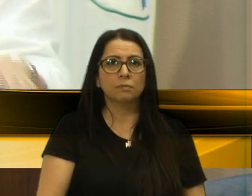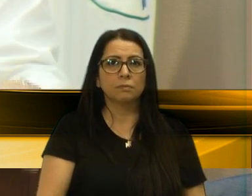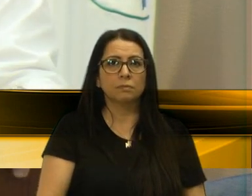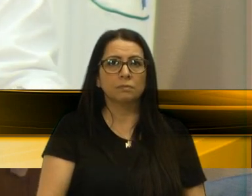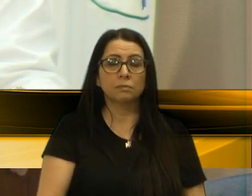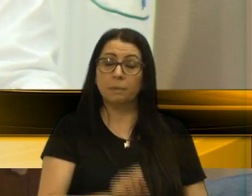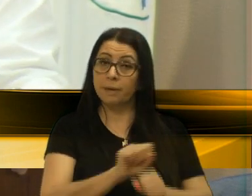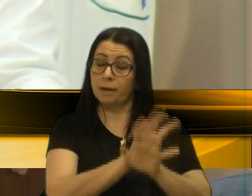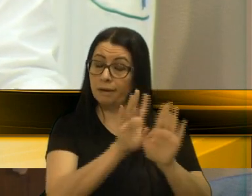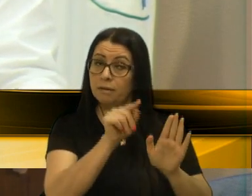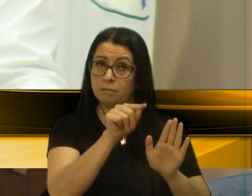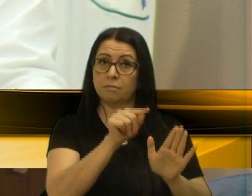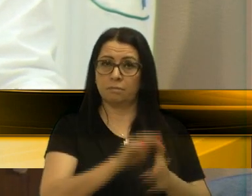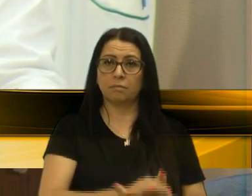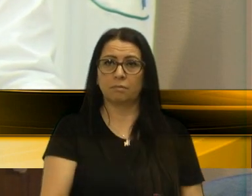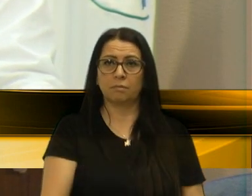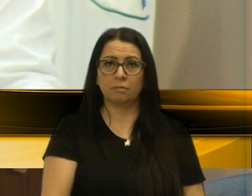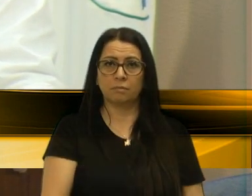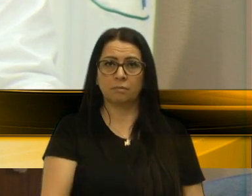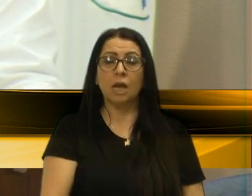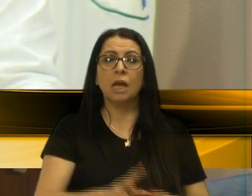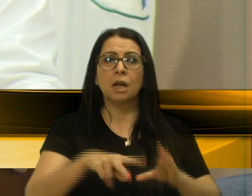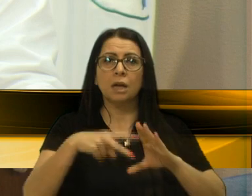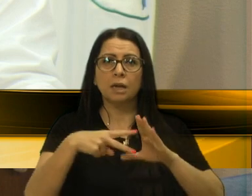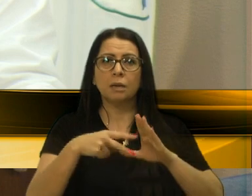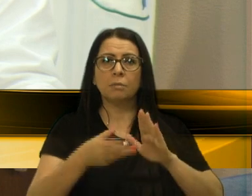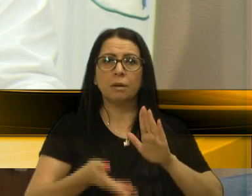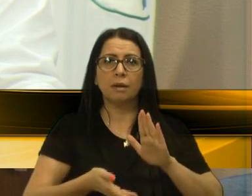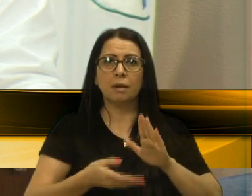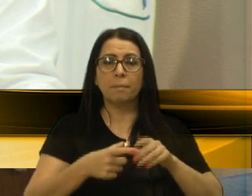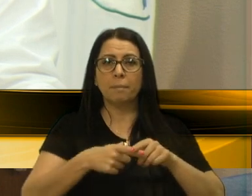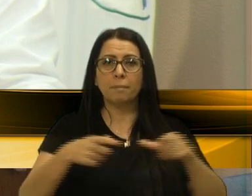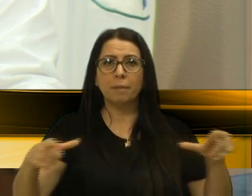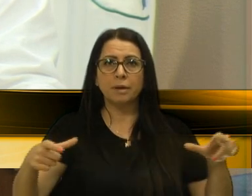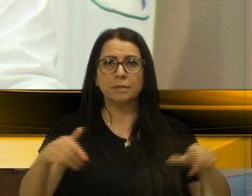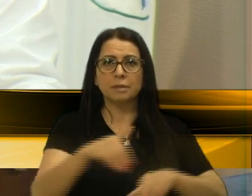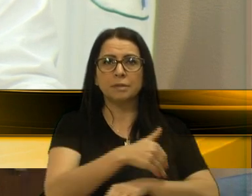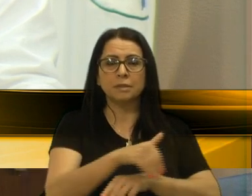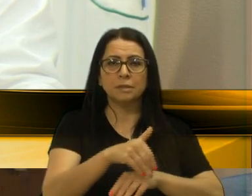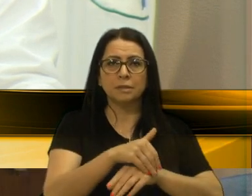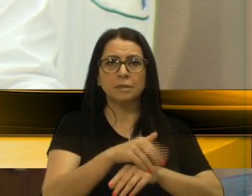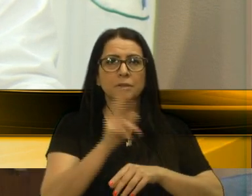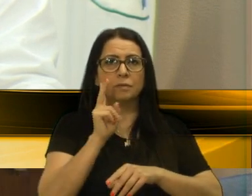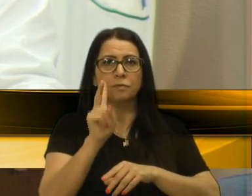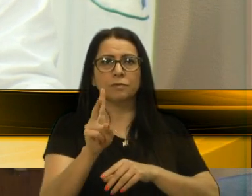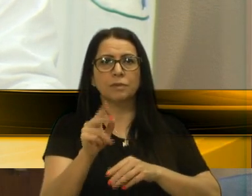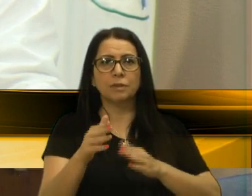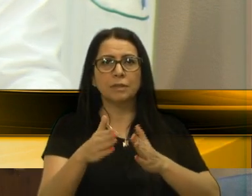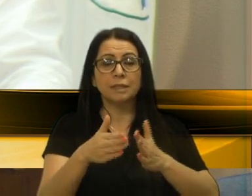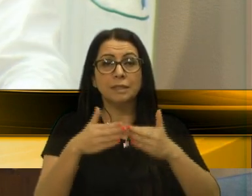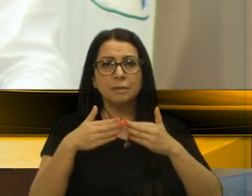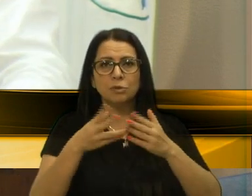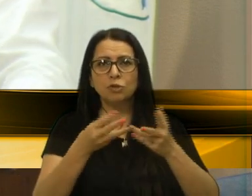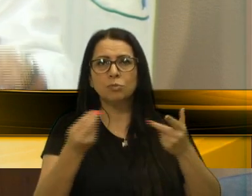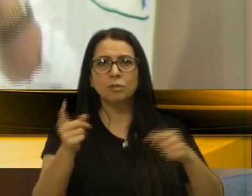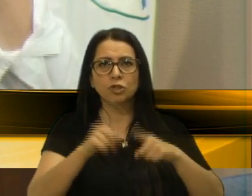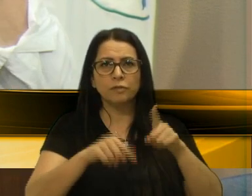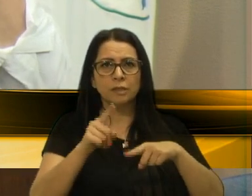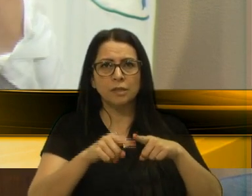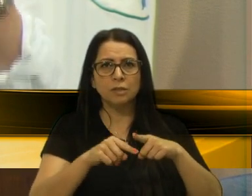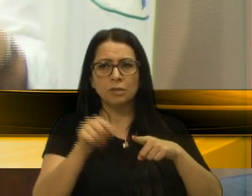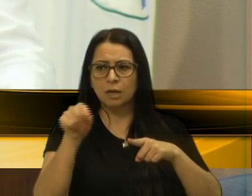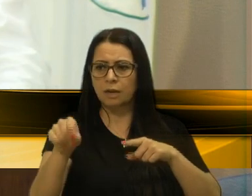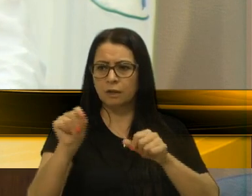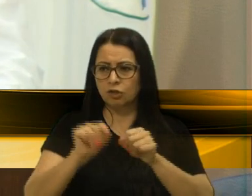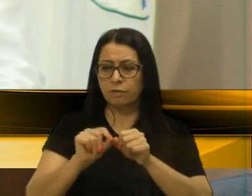Deixar bem claro isso. A Câmara aumentou a largura das estradas, impactando os licenciamentos de muitas atividades lá